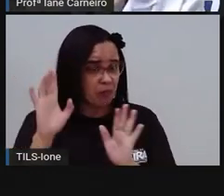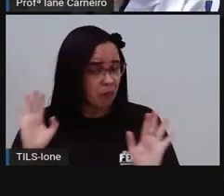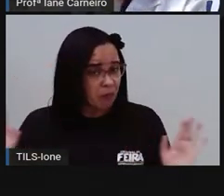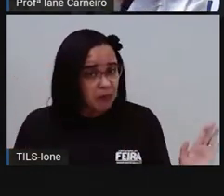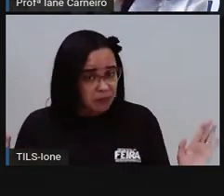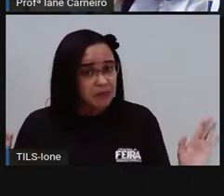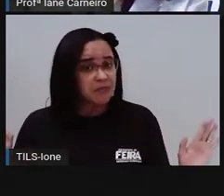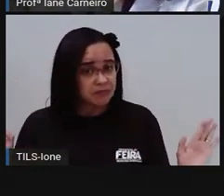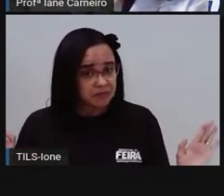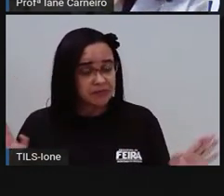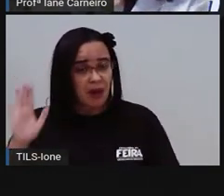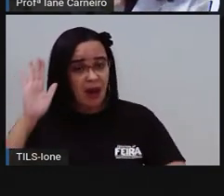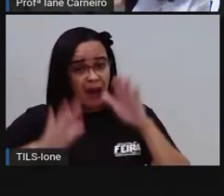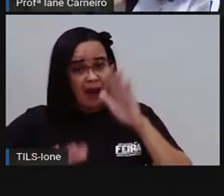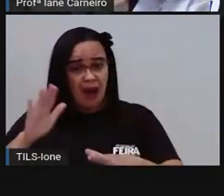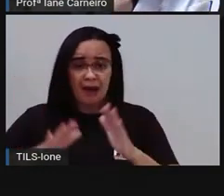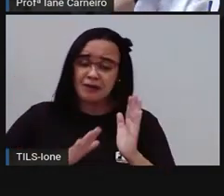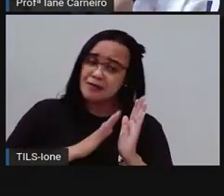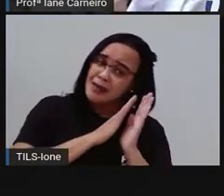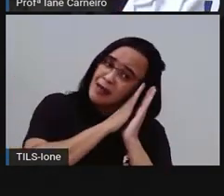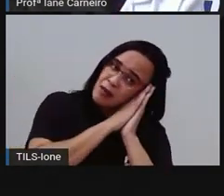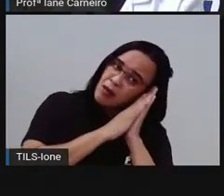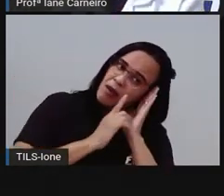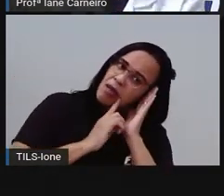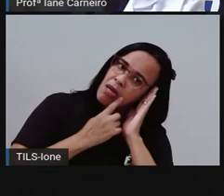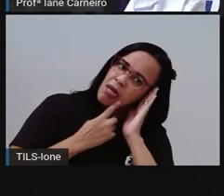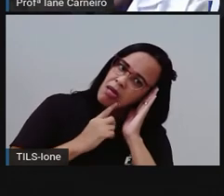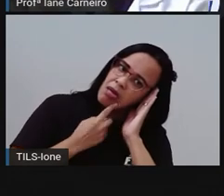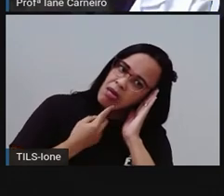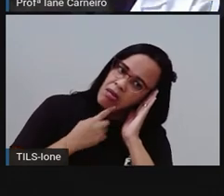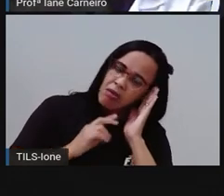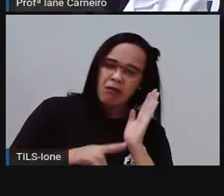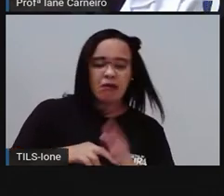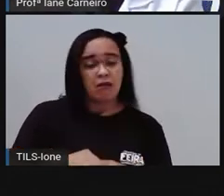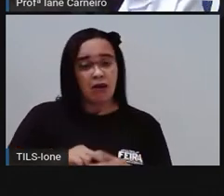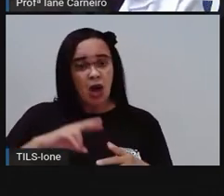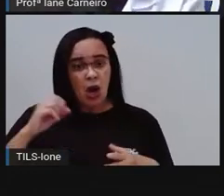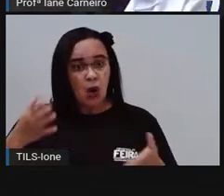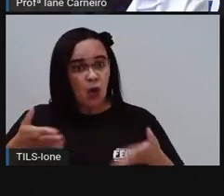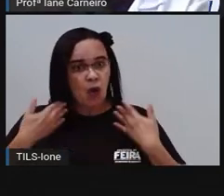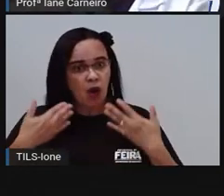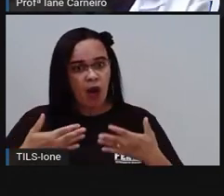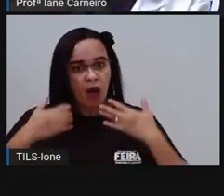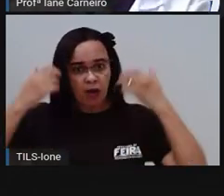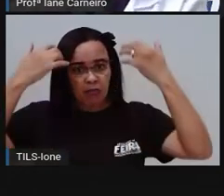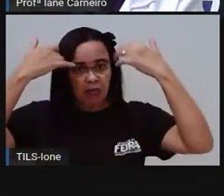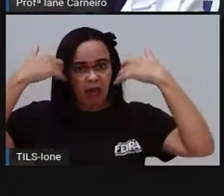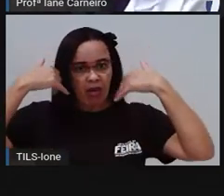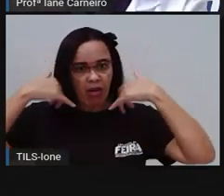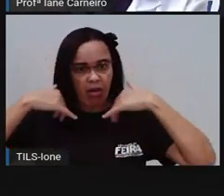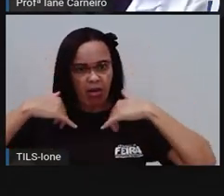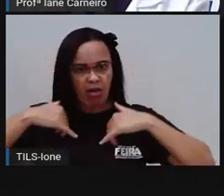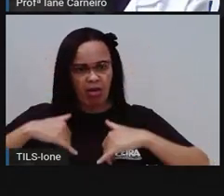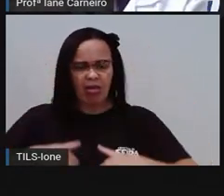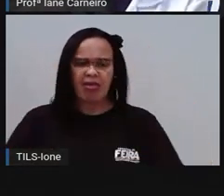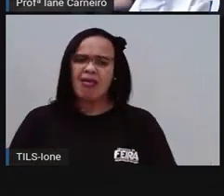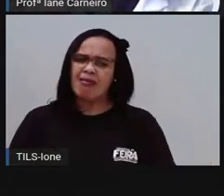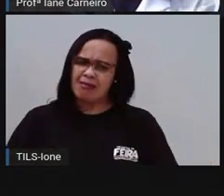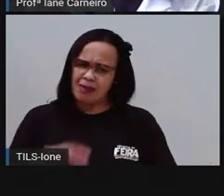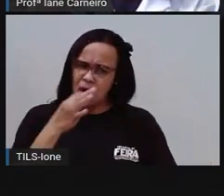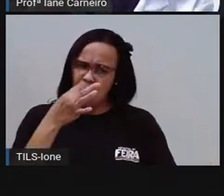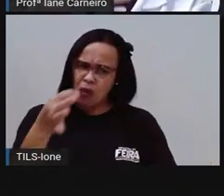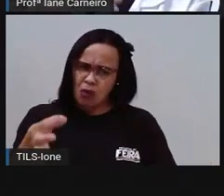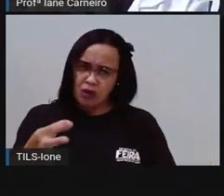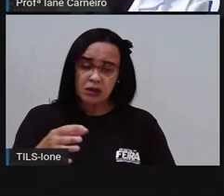às vezes baba quando está dormindo, então, já pensou você dormir com o travesseiro de outra pessoa que babou, né? Então,